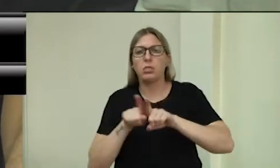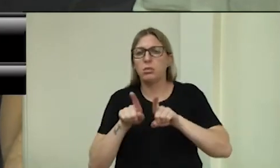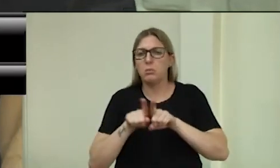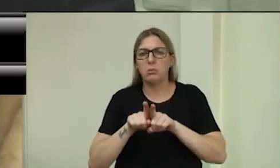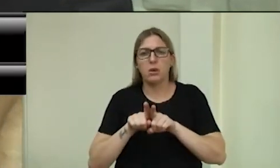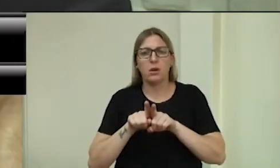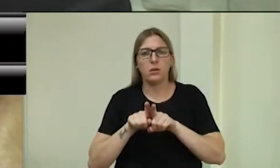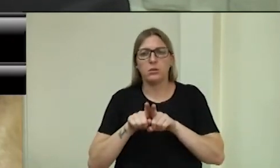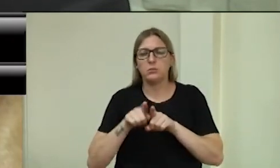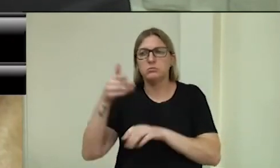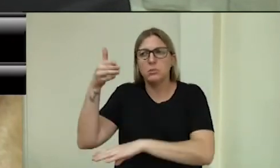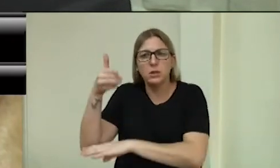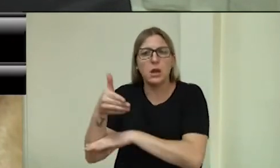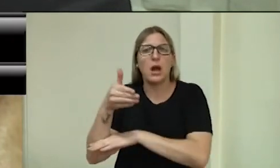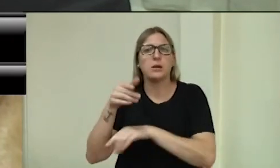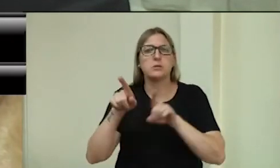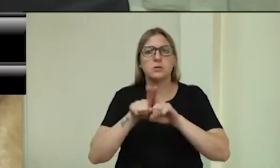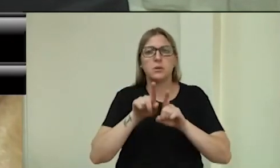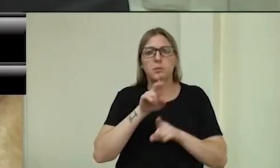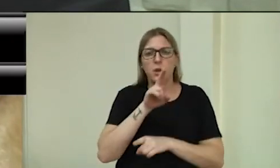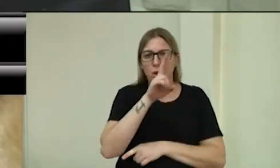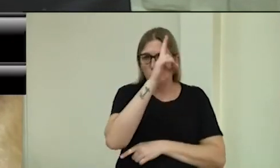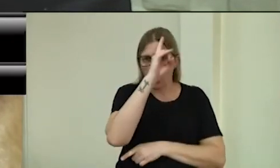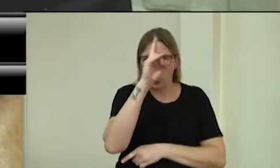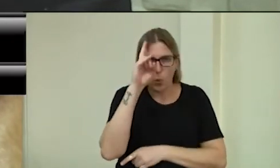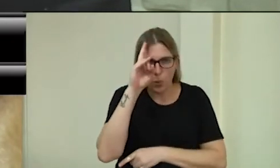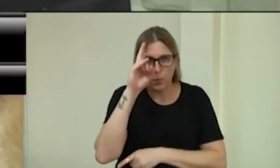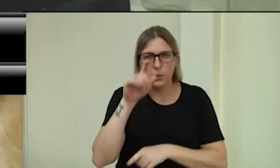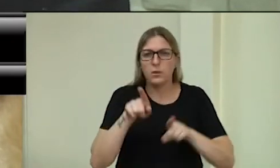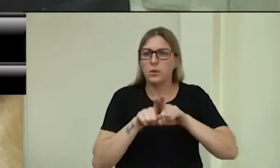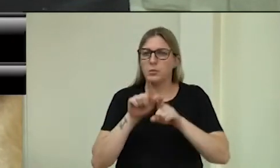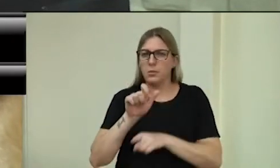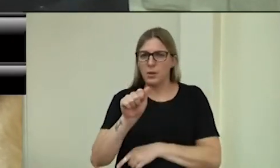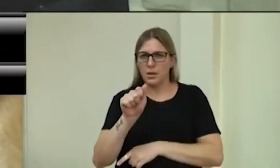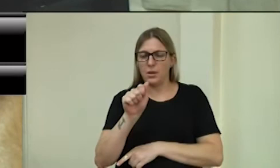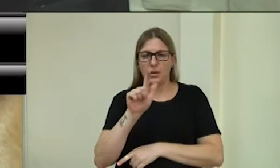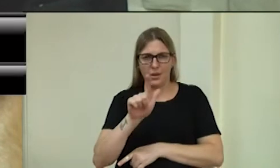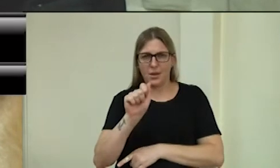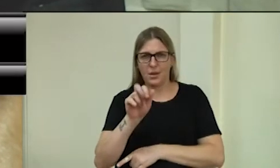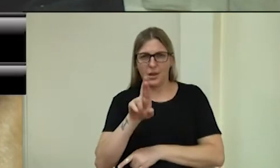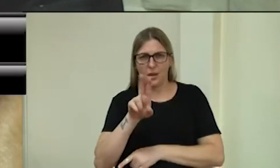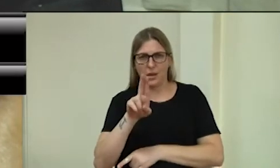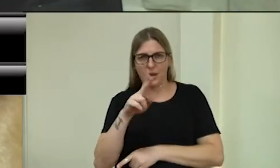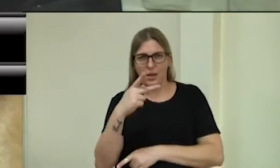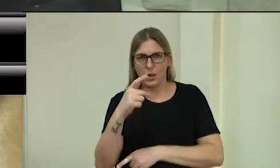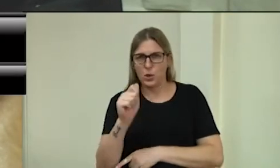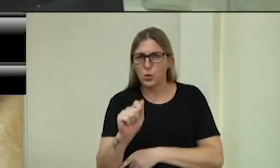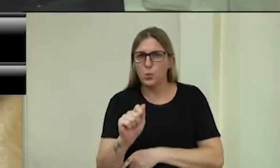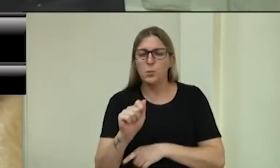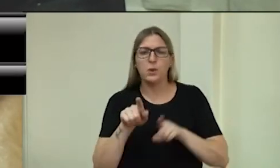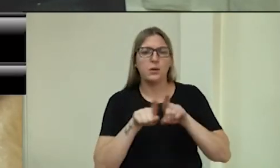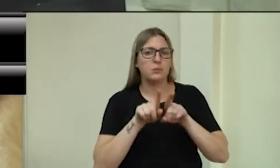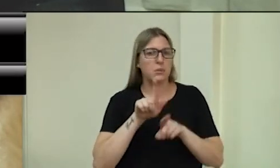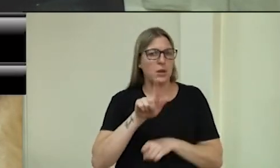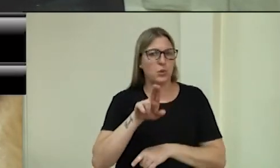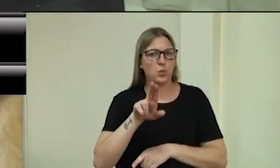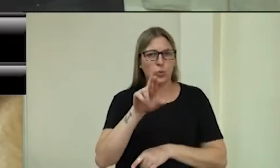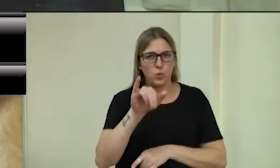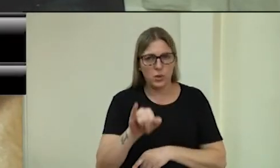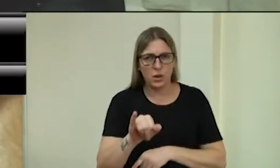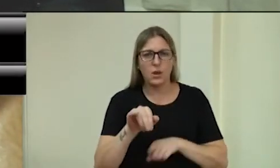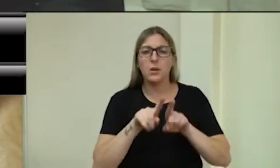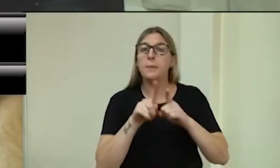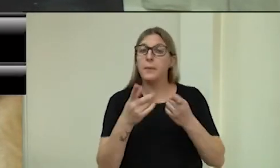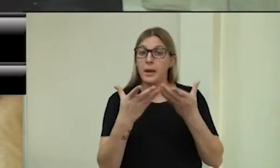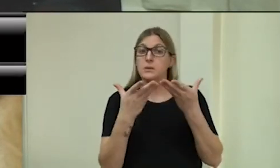guri, tem um monte de artifícios que viabilizam. Mas não é para todos. Muitos ainda dependem daquilo. Essa empresa é uma